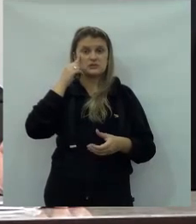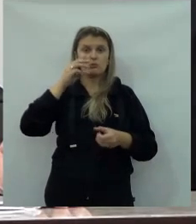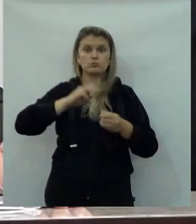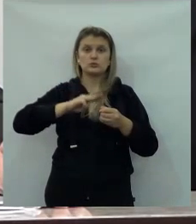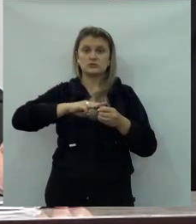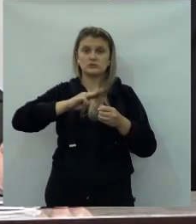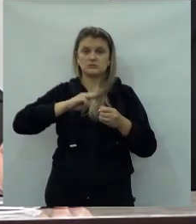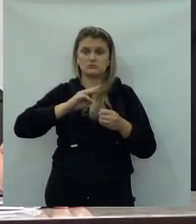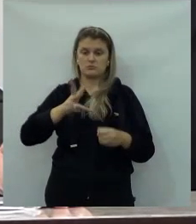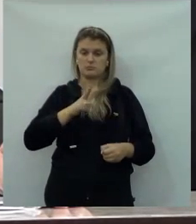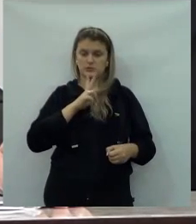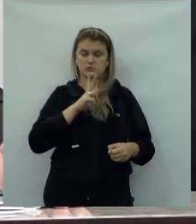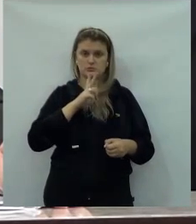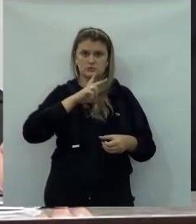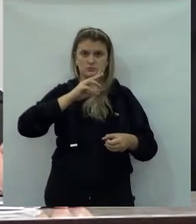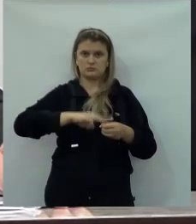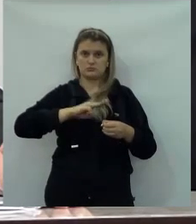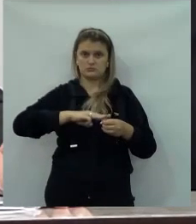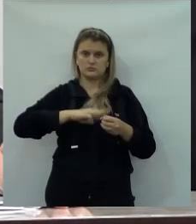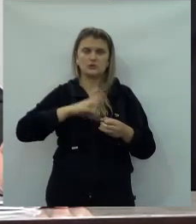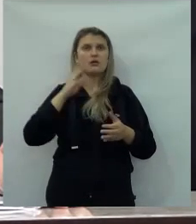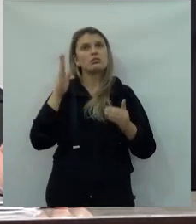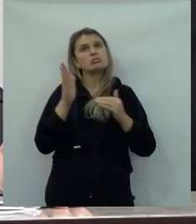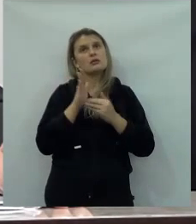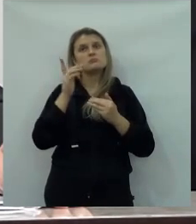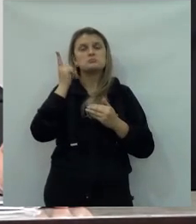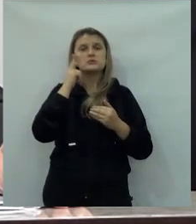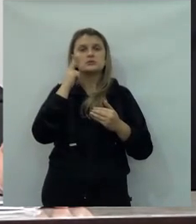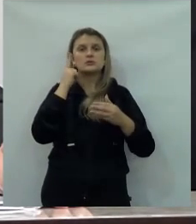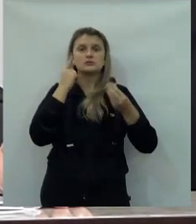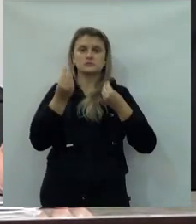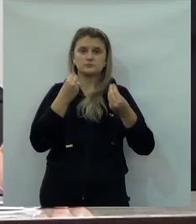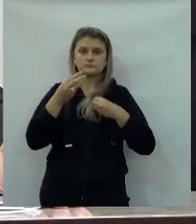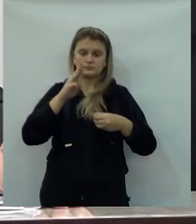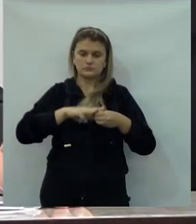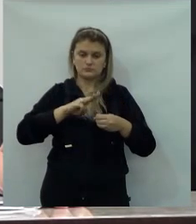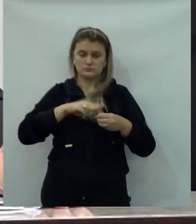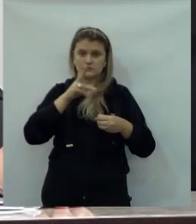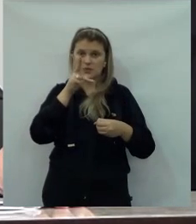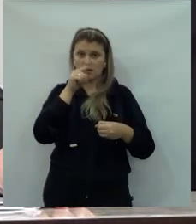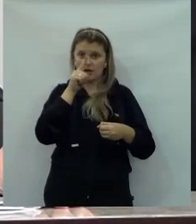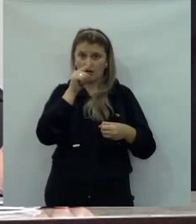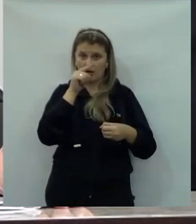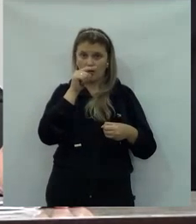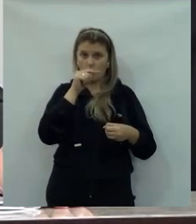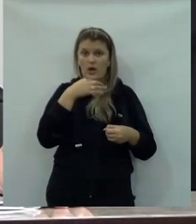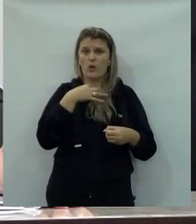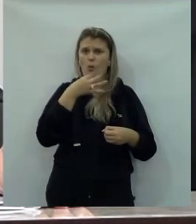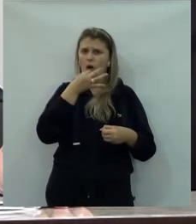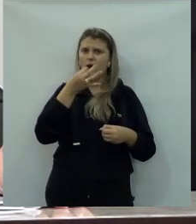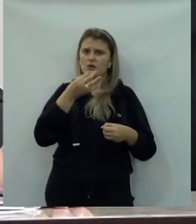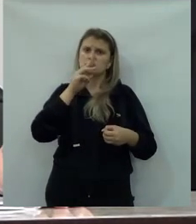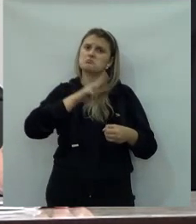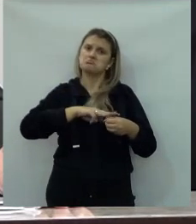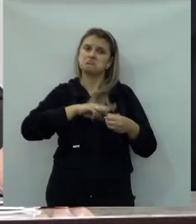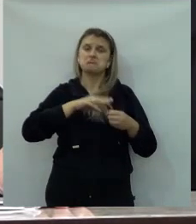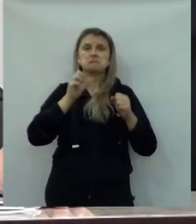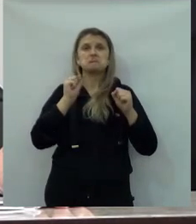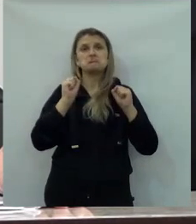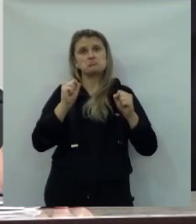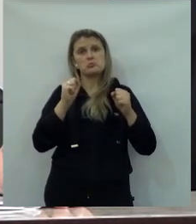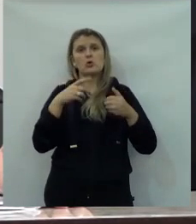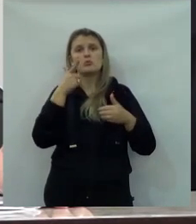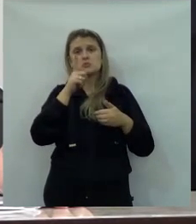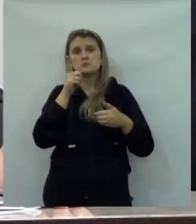anteriormente, se pensava na municipalização da água. Até, em relação à municipalização da